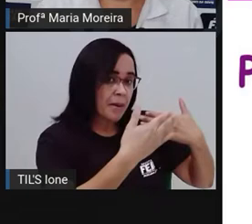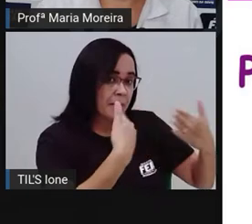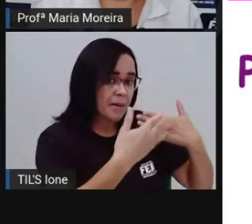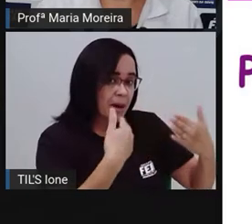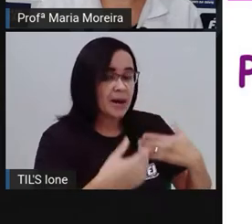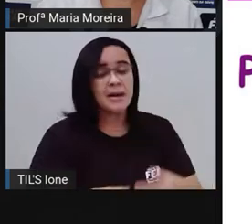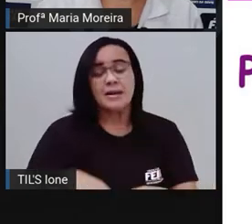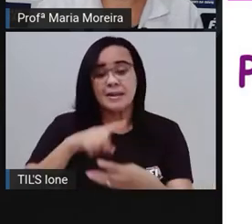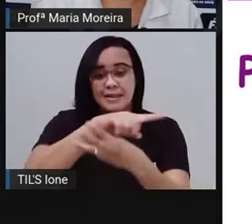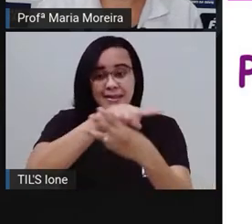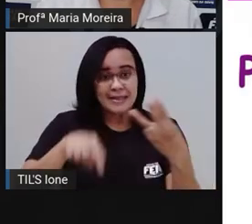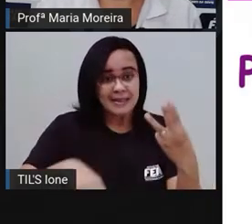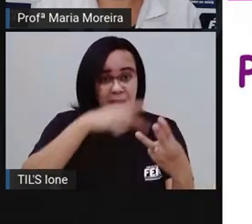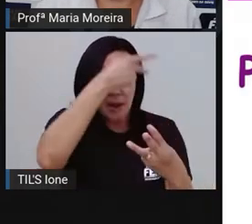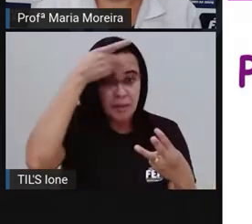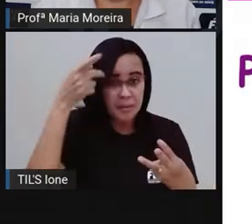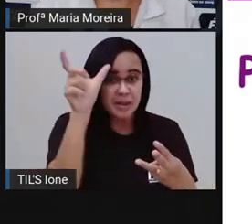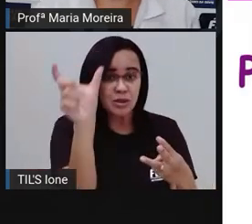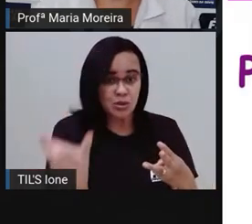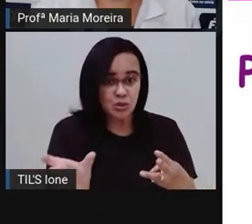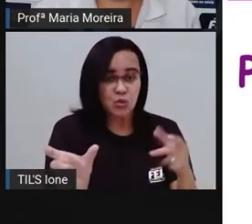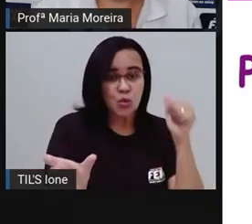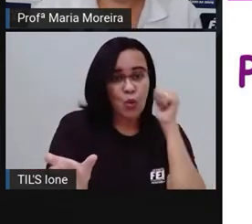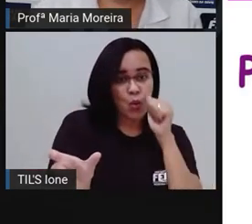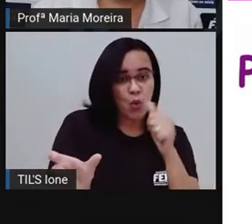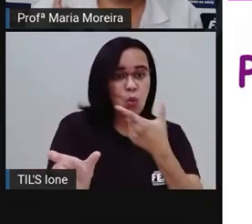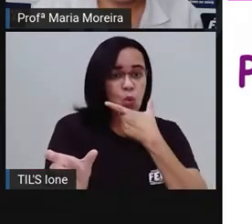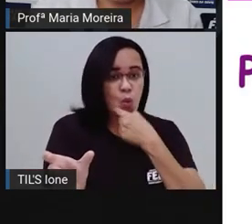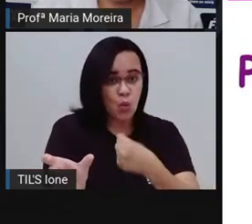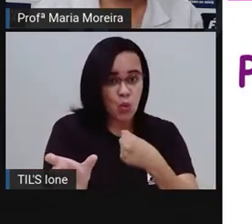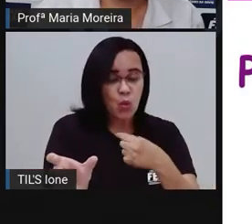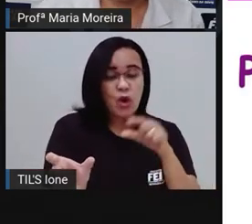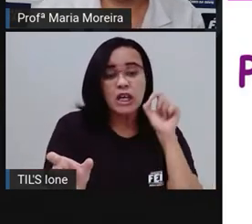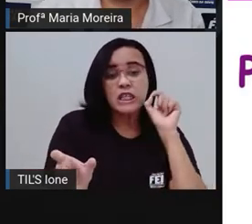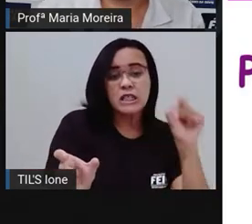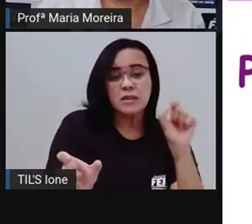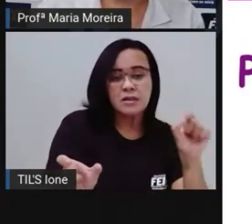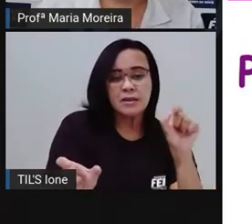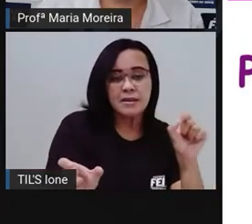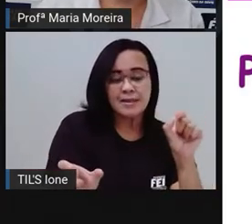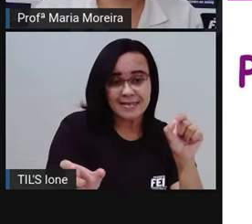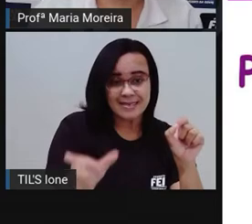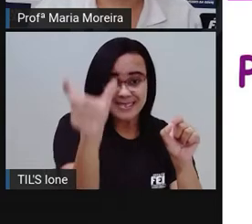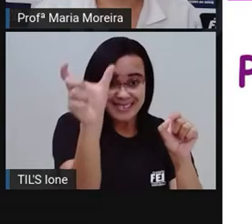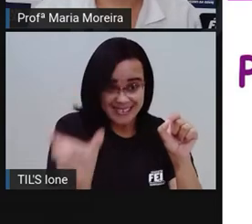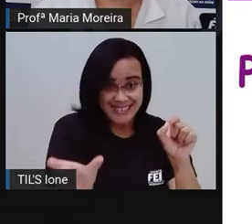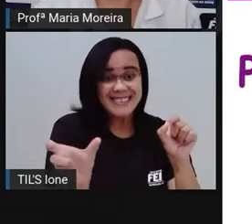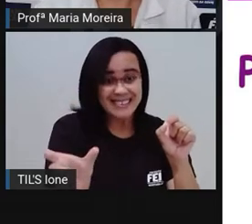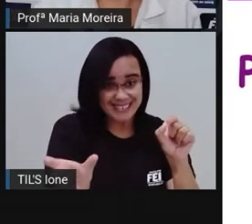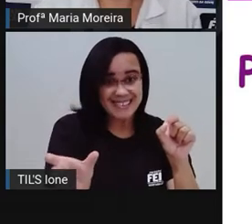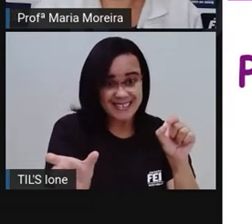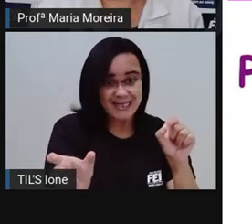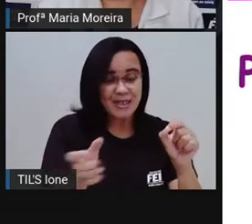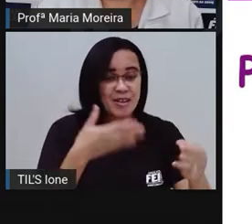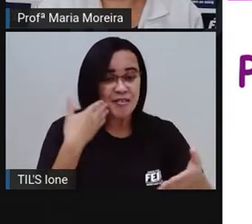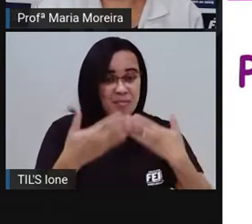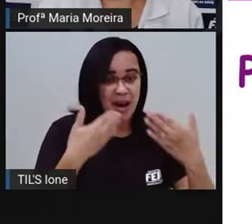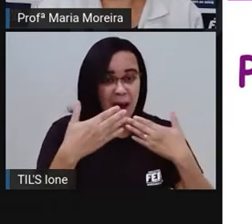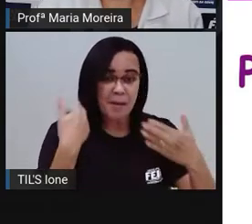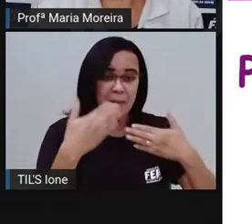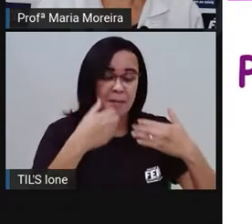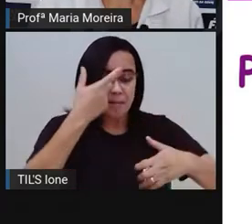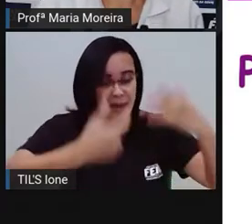pessoa, ele ou ela, é a pessoa de quem se fala. Ou seja, de quem nós estamos falando.